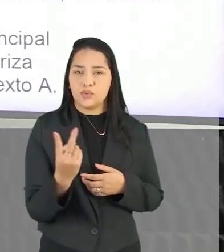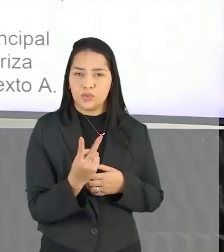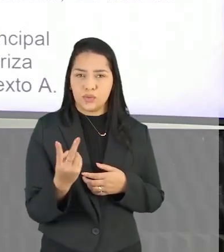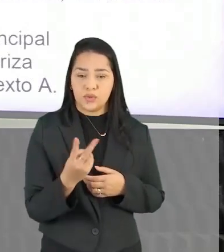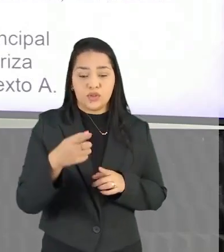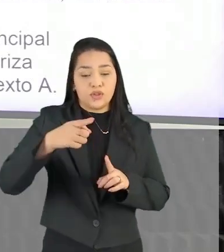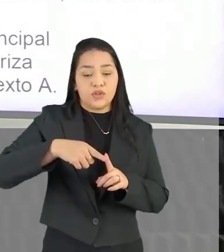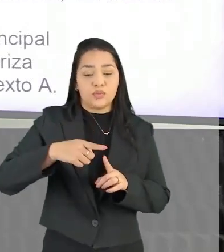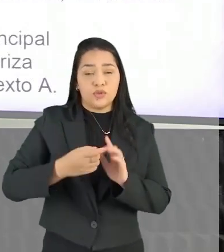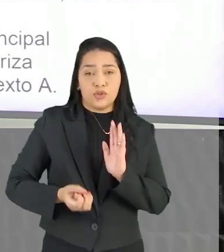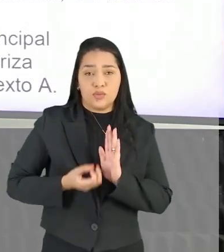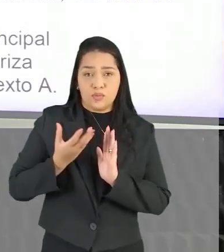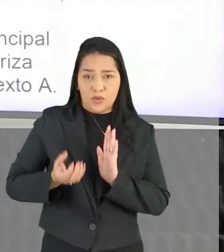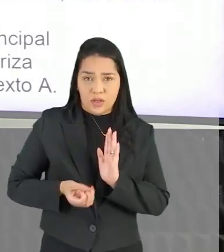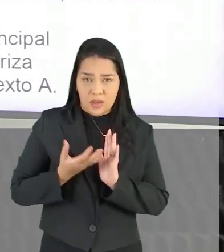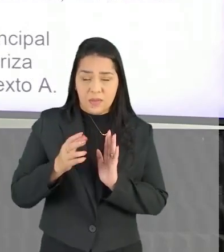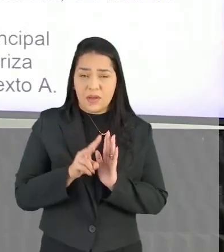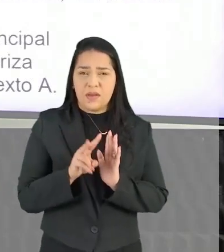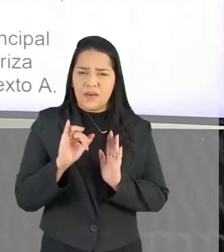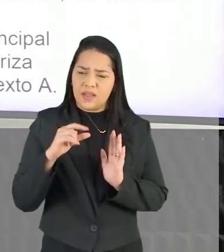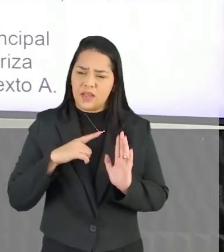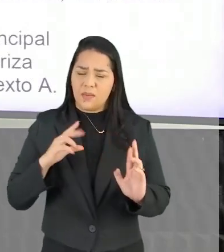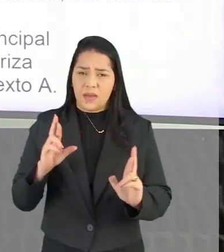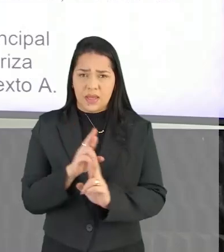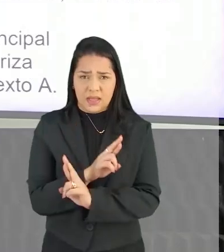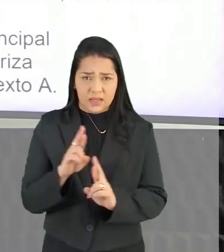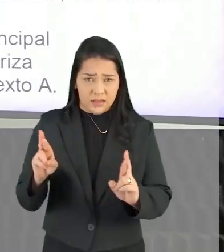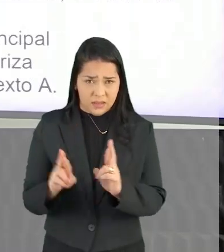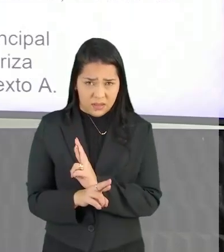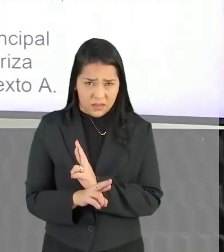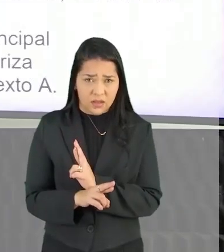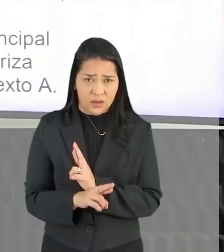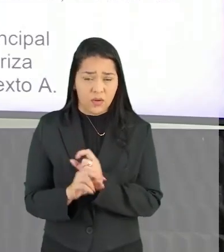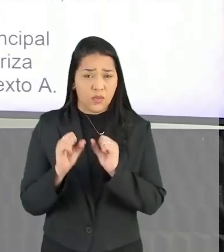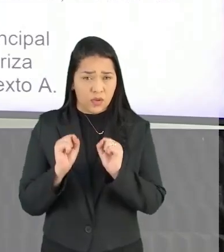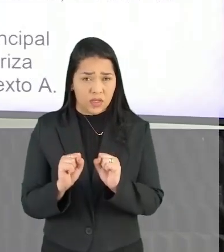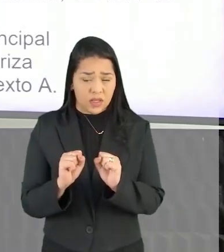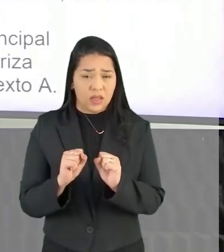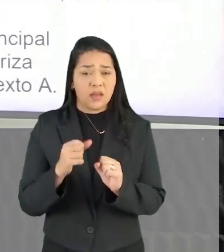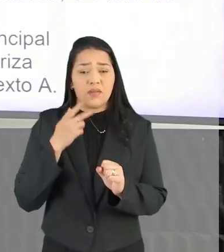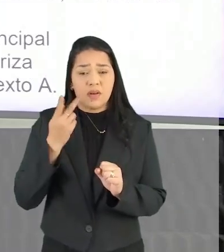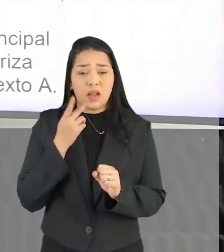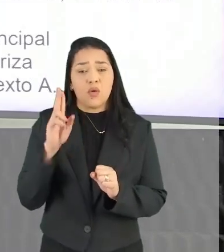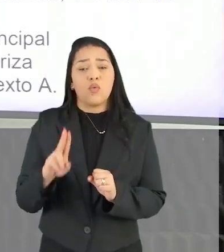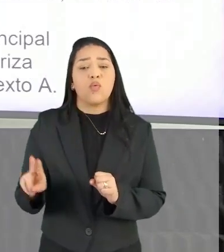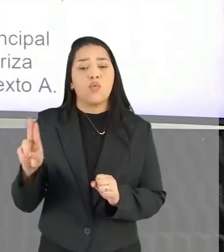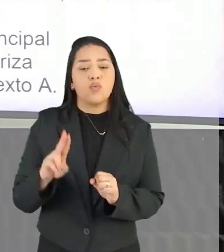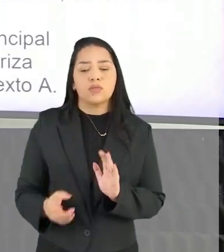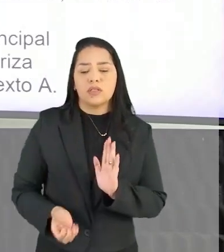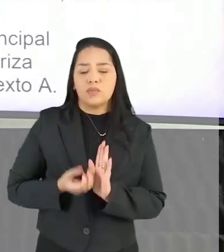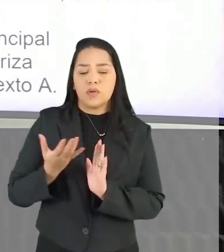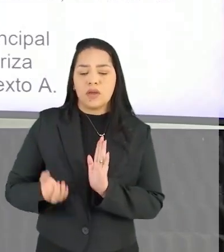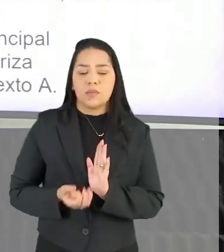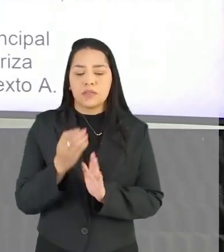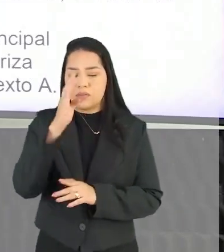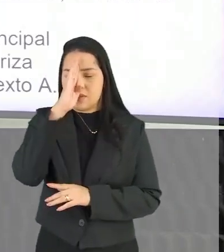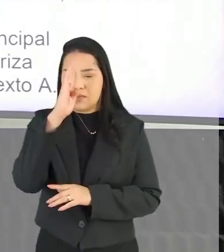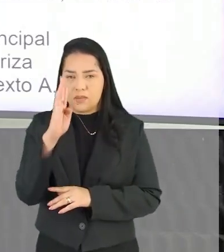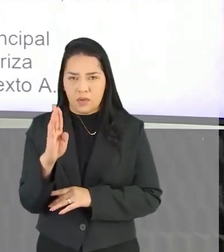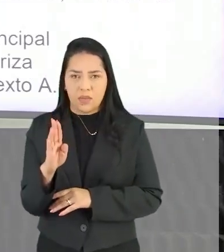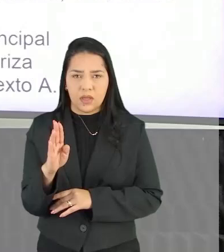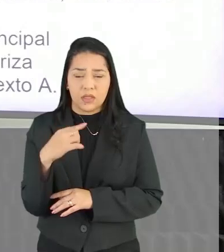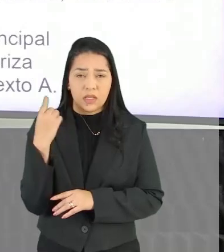tipos de poemas, né? A gente vai ver que ele vai fazer alguma relação Para poder justificar o uso desses poemas, E principalmente nessa